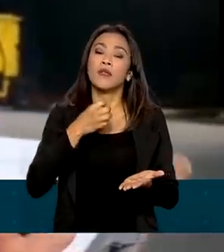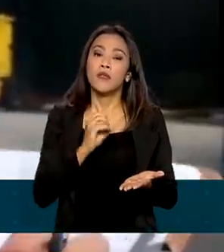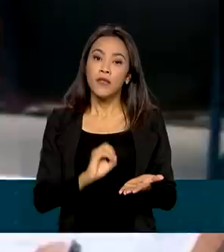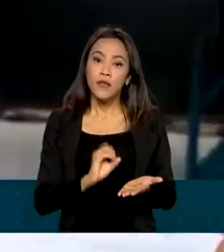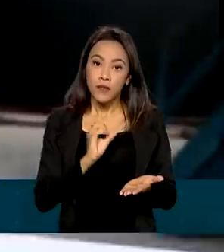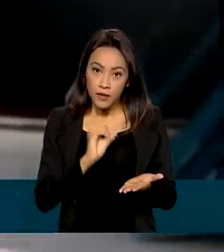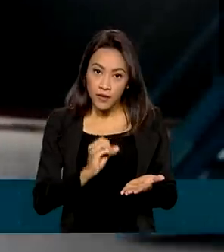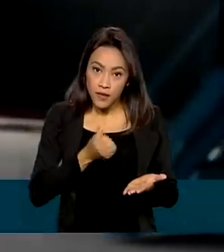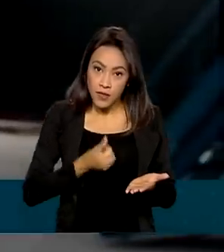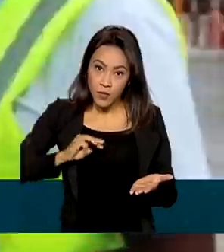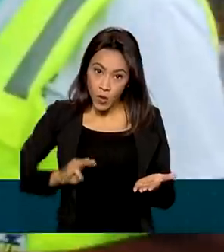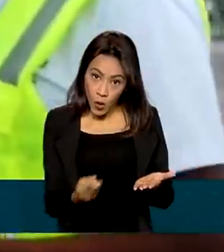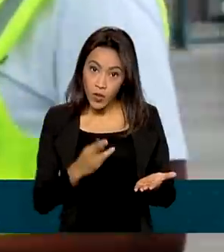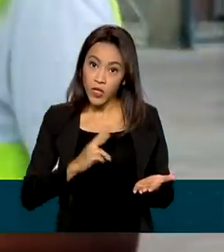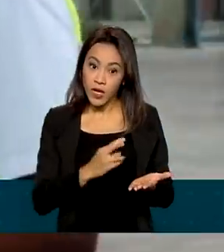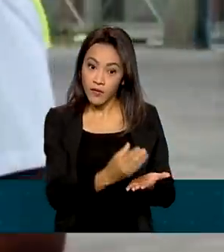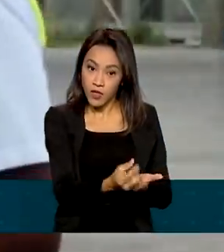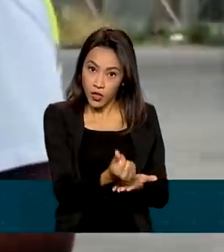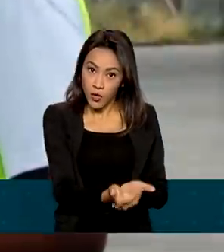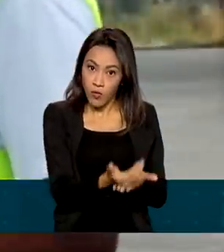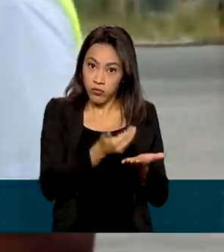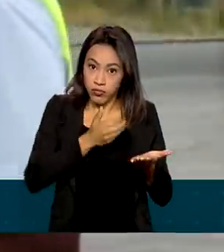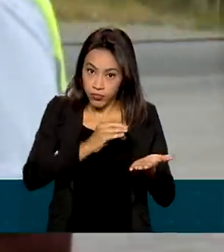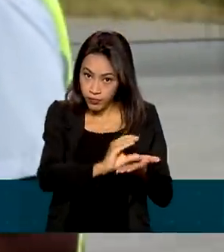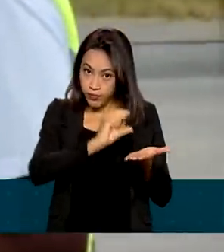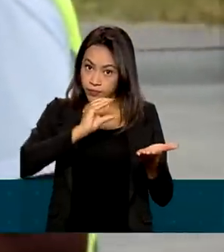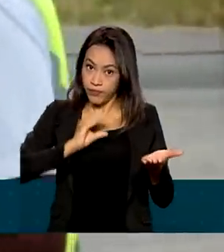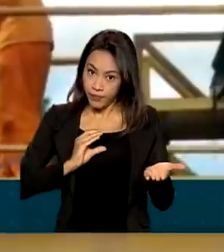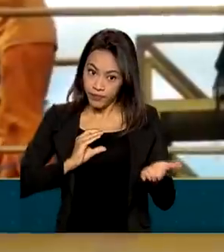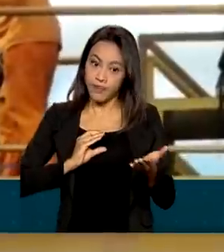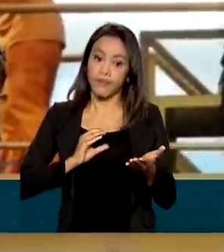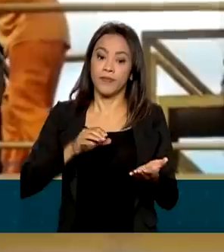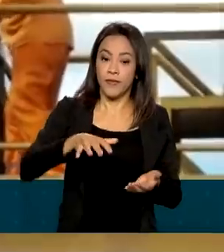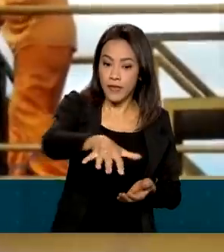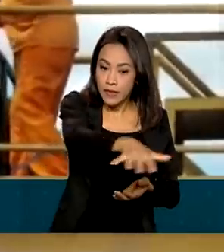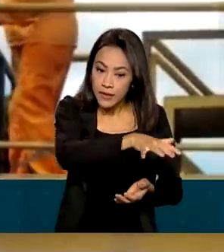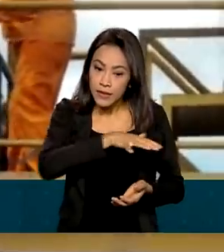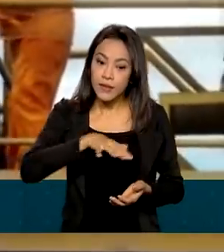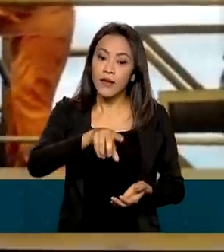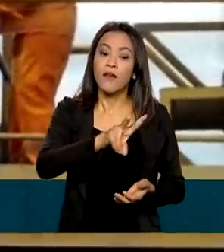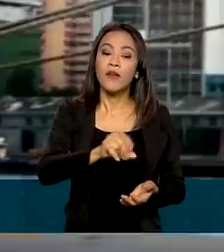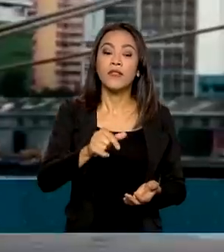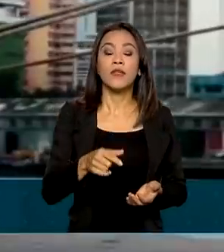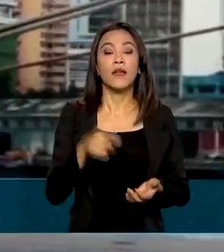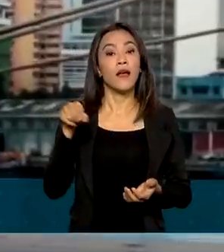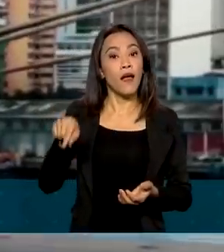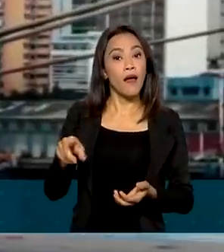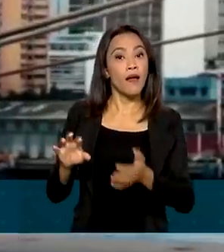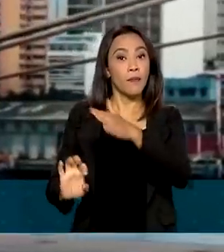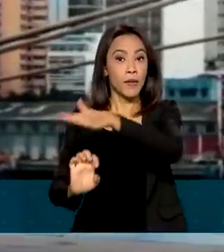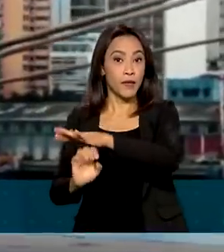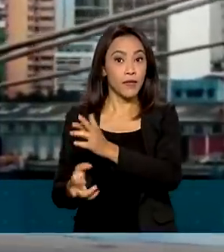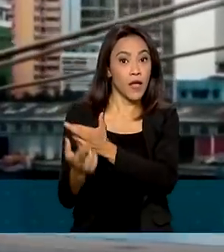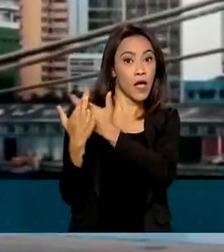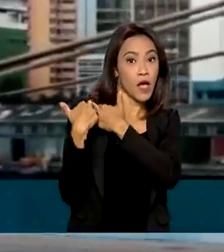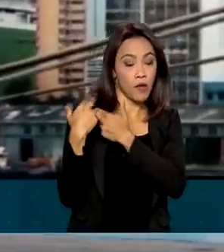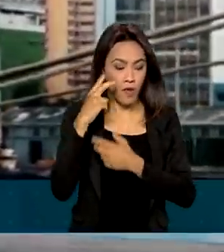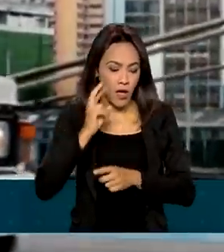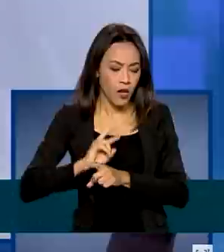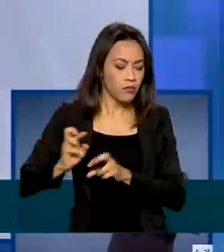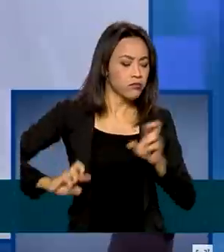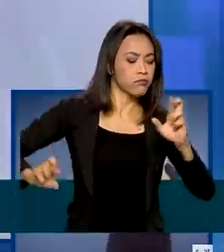ações da CODESA. A Agência Nacional de Transportes Aquaviários será a responsável por fiscalizar a nova